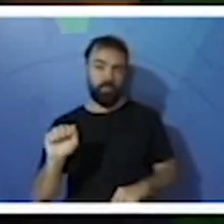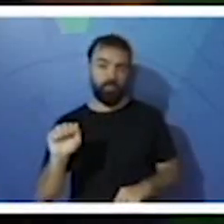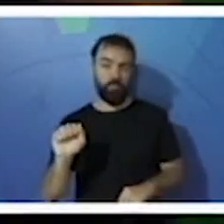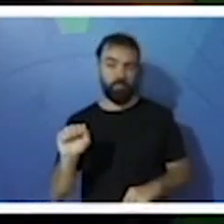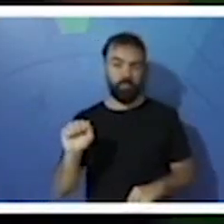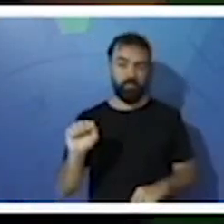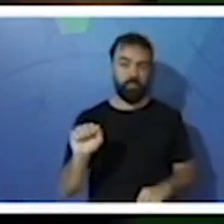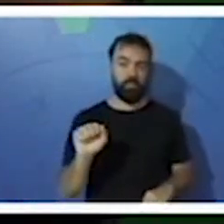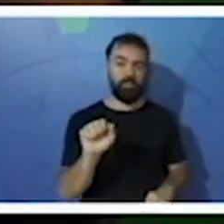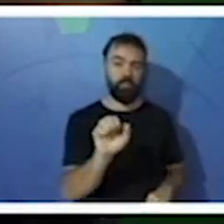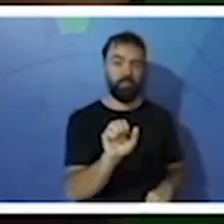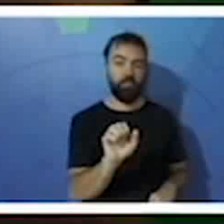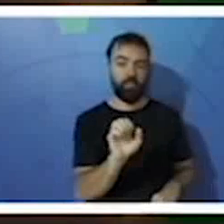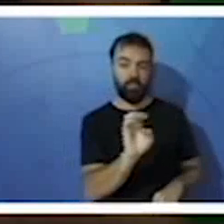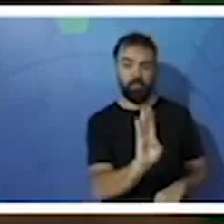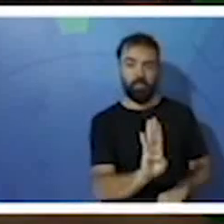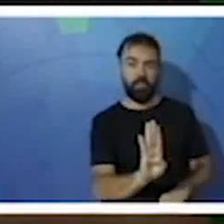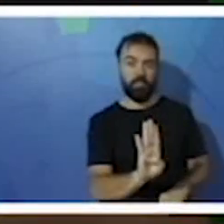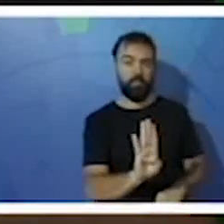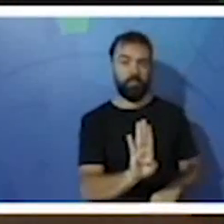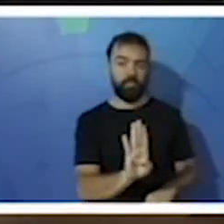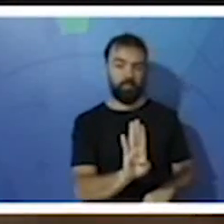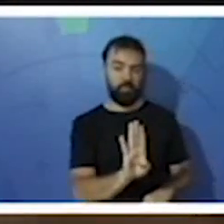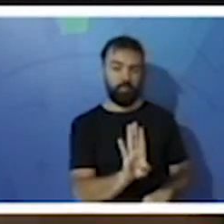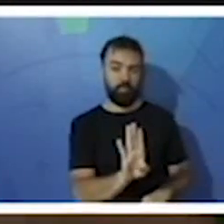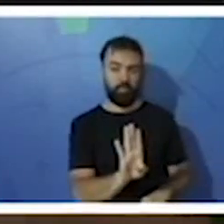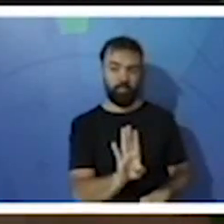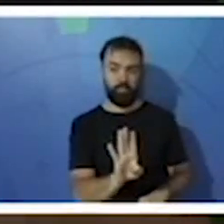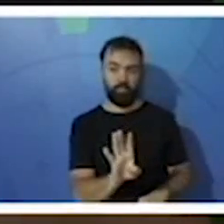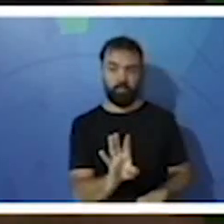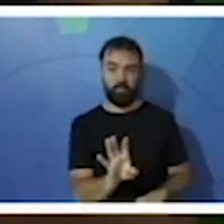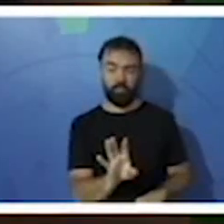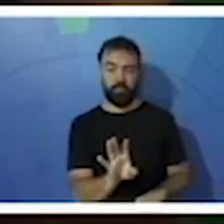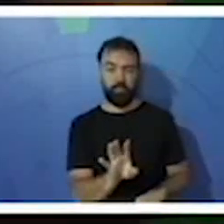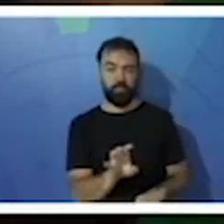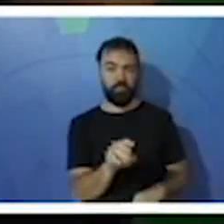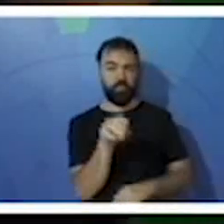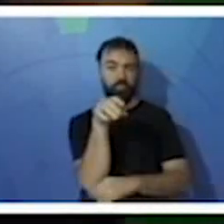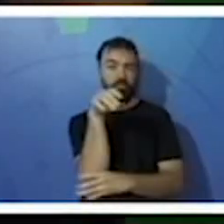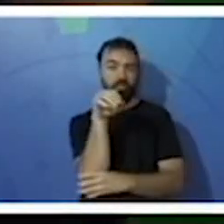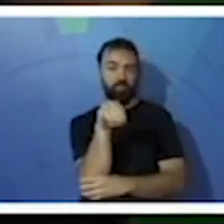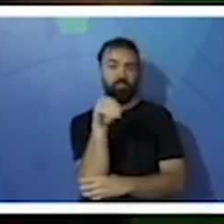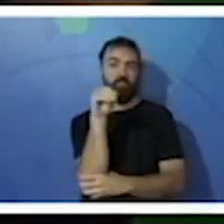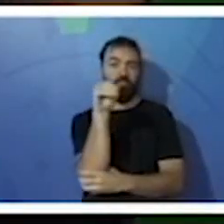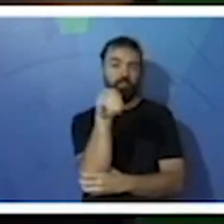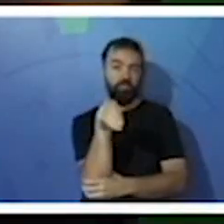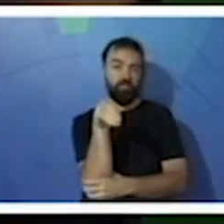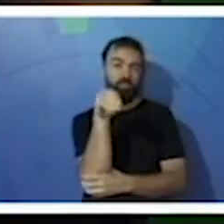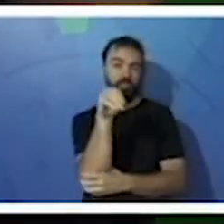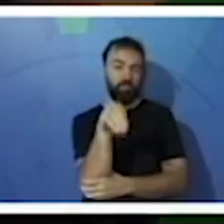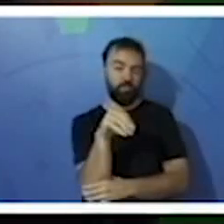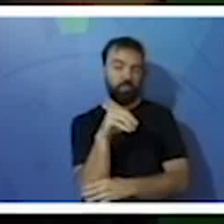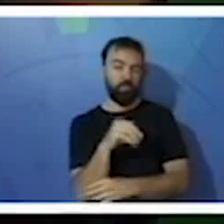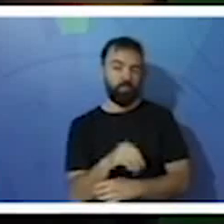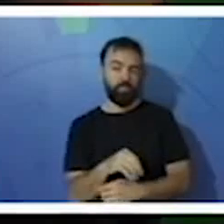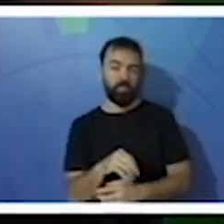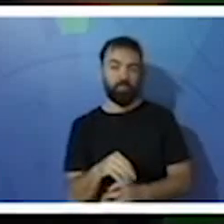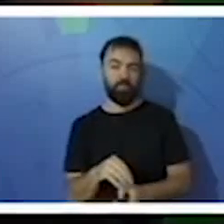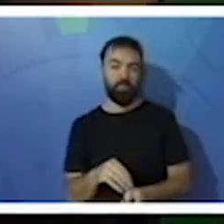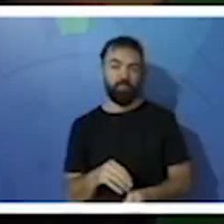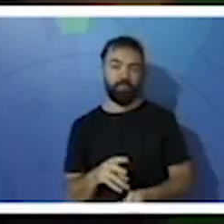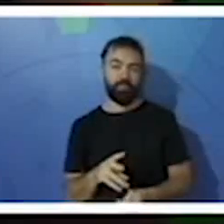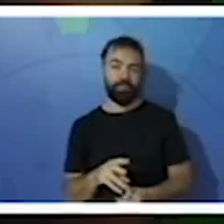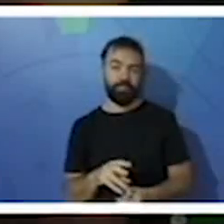segundo aqui é a letrinha B, os pés do ganso, que permite que ele nade, olha, lembra da membrana que une?